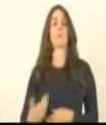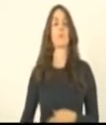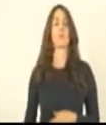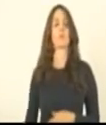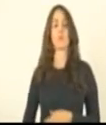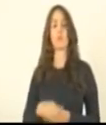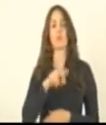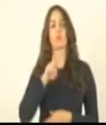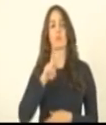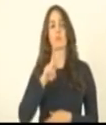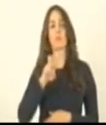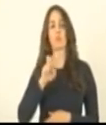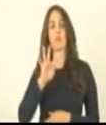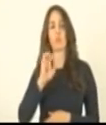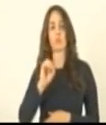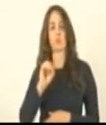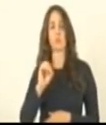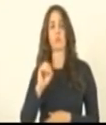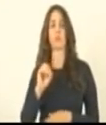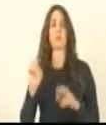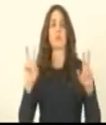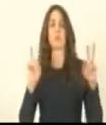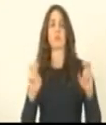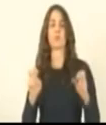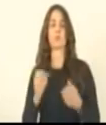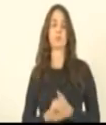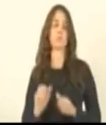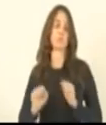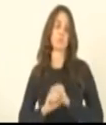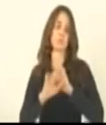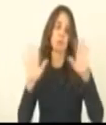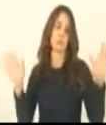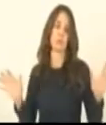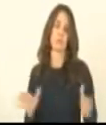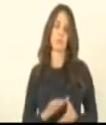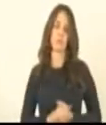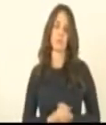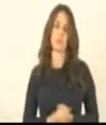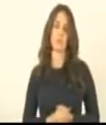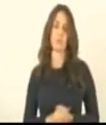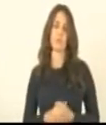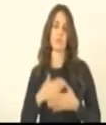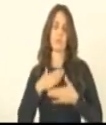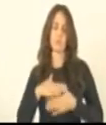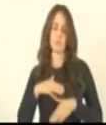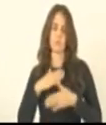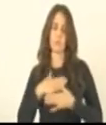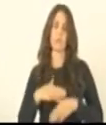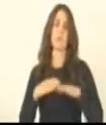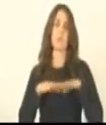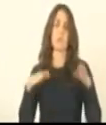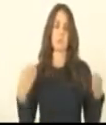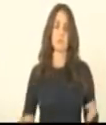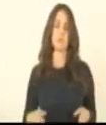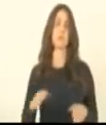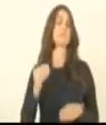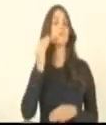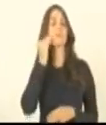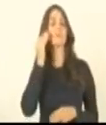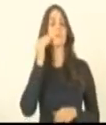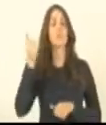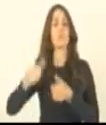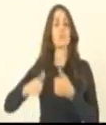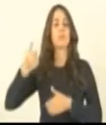matéria que claramente A mesa vai se dedicar para que seja feita uma